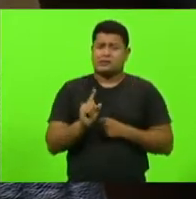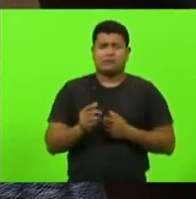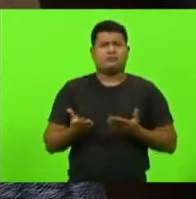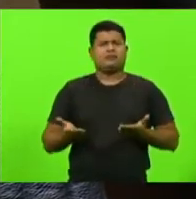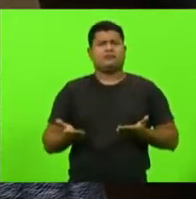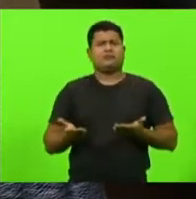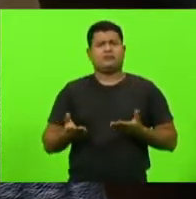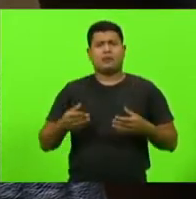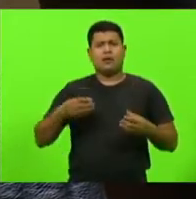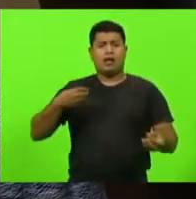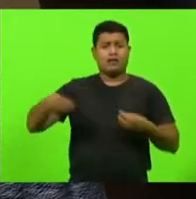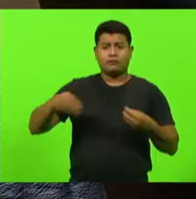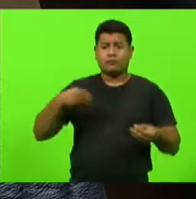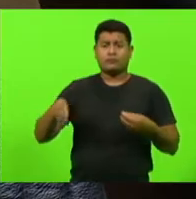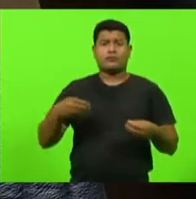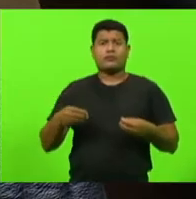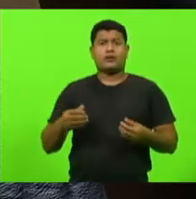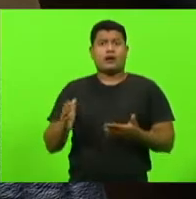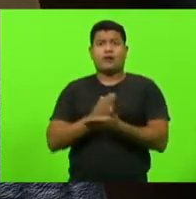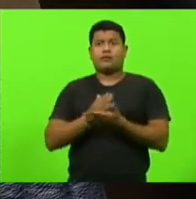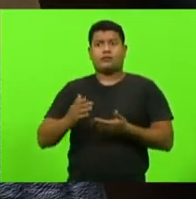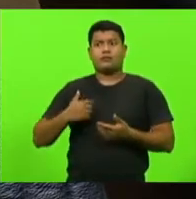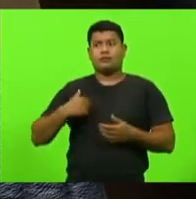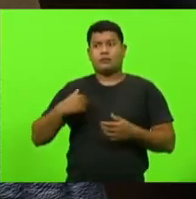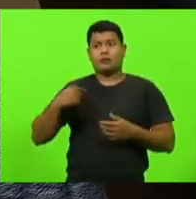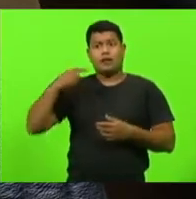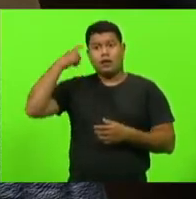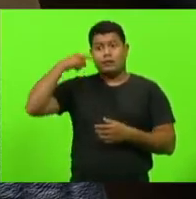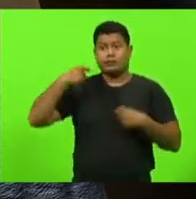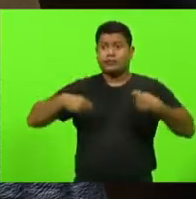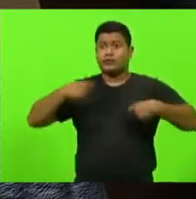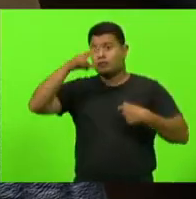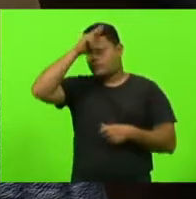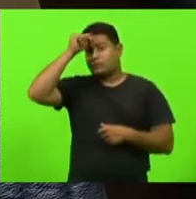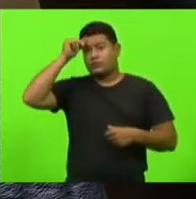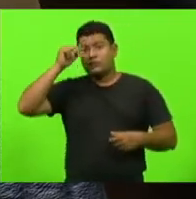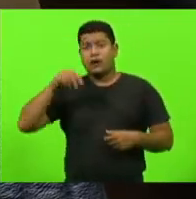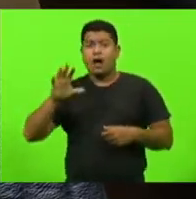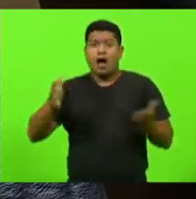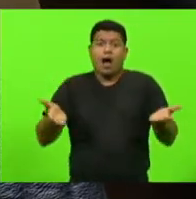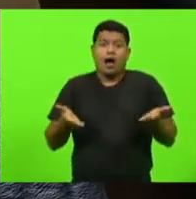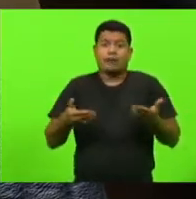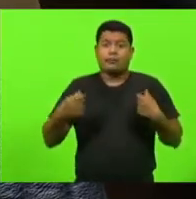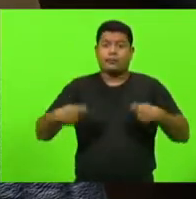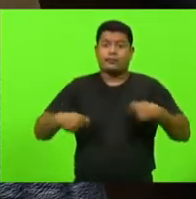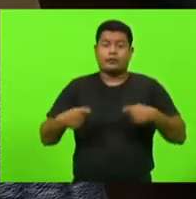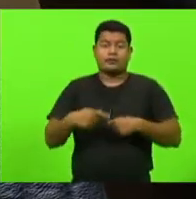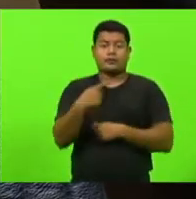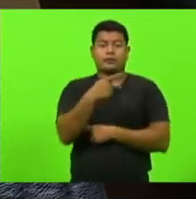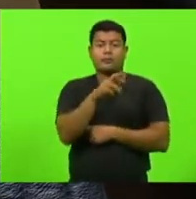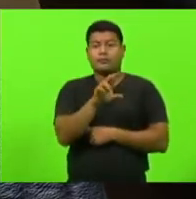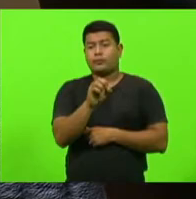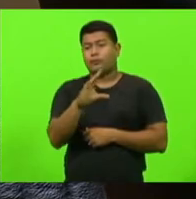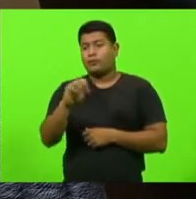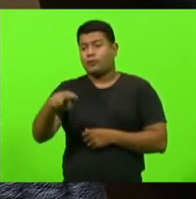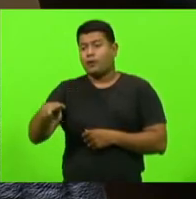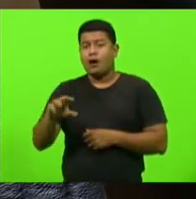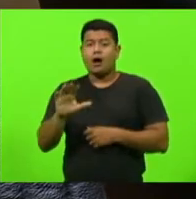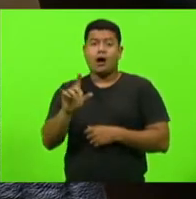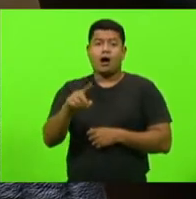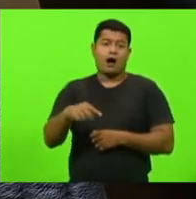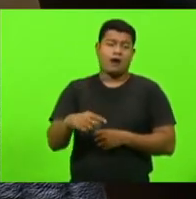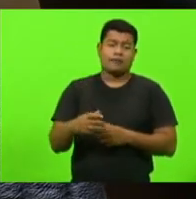louca, assim, daí eles inventam um monte de desculpas, que tem que vir do prefeito, que é o do Plancom, que não sei o quê. Não, está ali, tem que fazer.